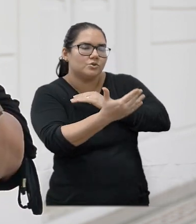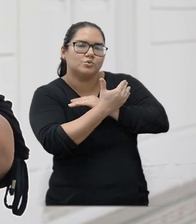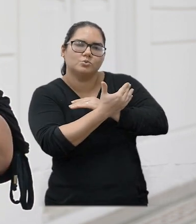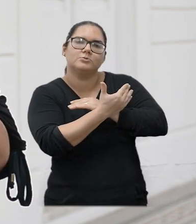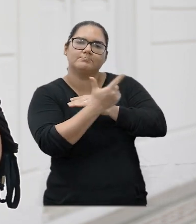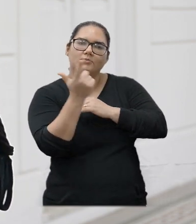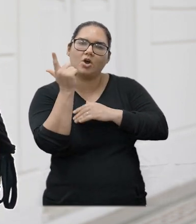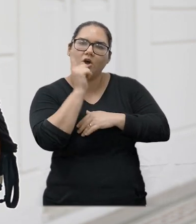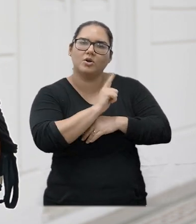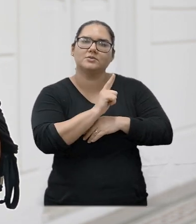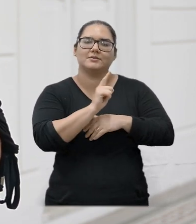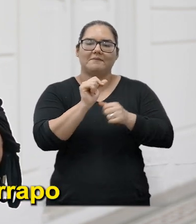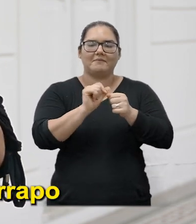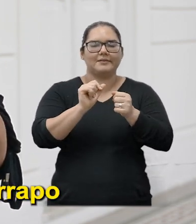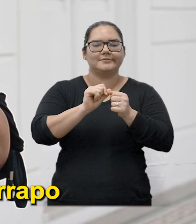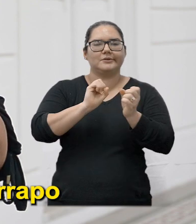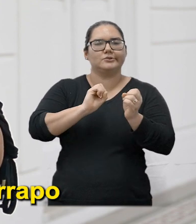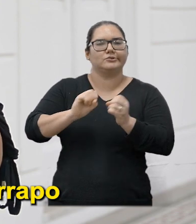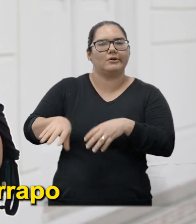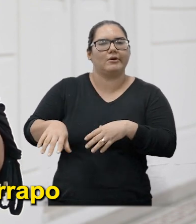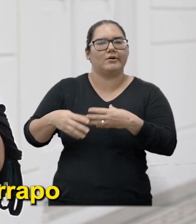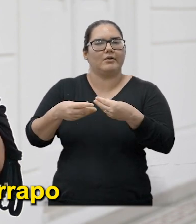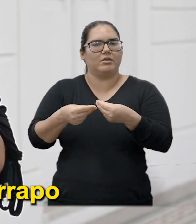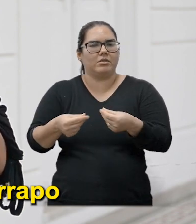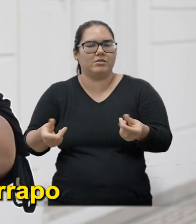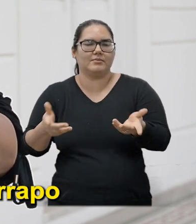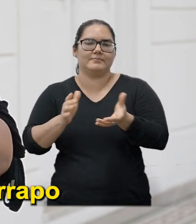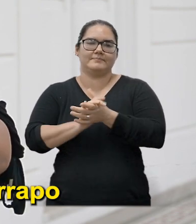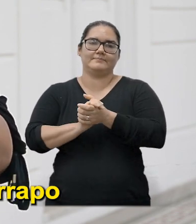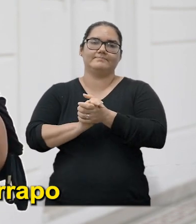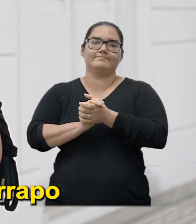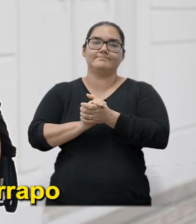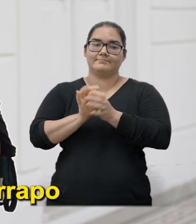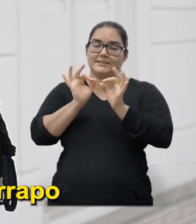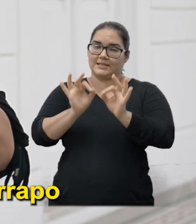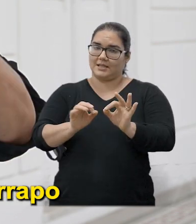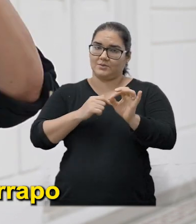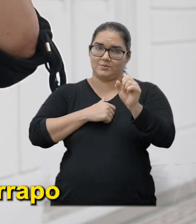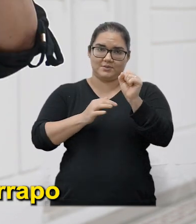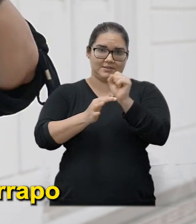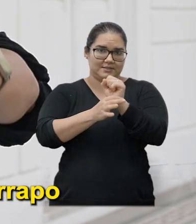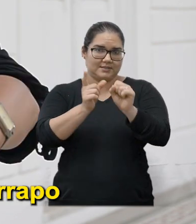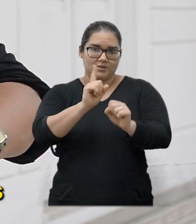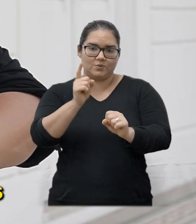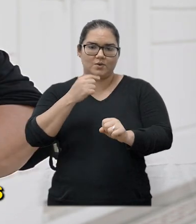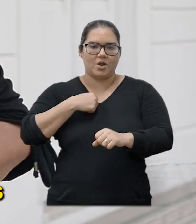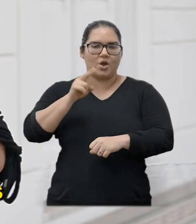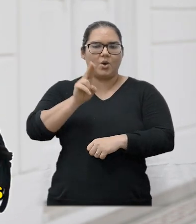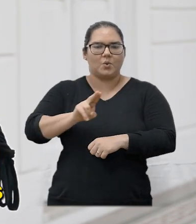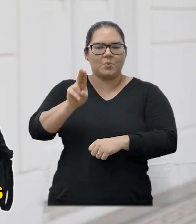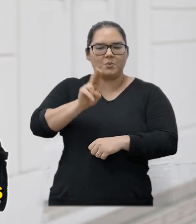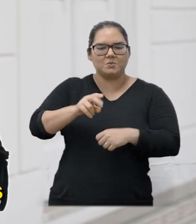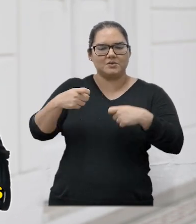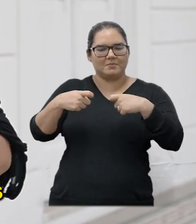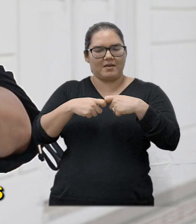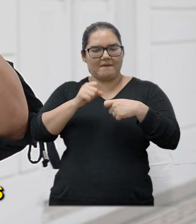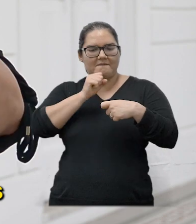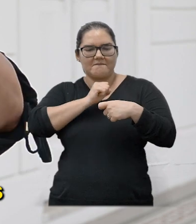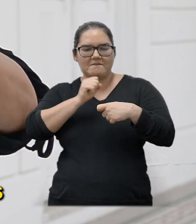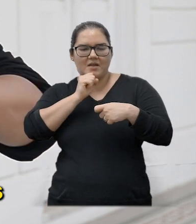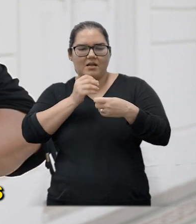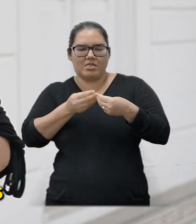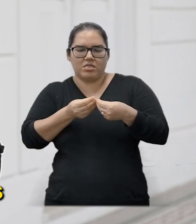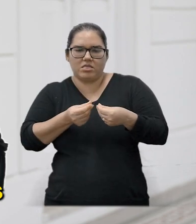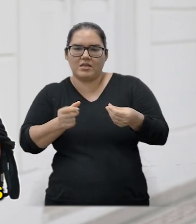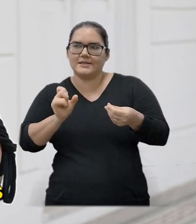Durante a convalescência Certamente Ficaria Insegura De usar Aquele farrapo Amado De meia Na